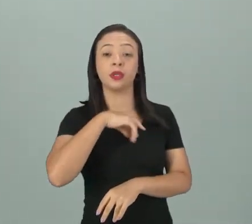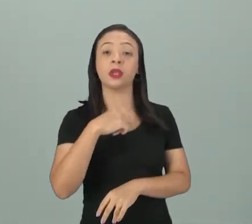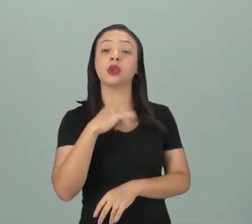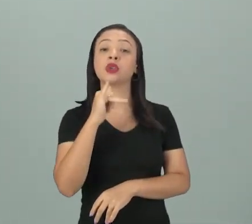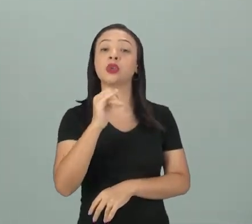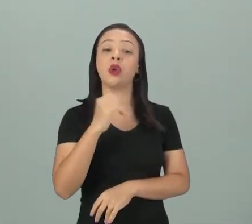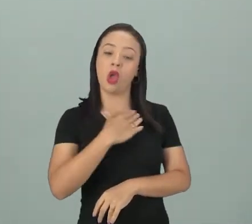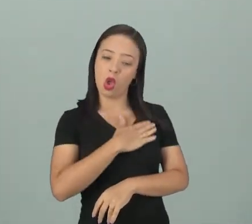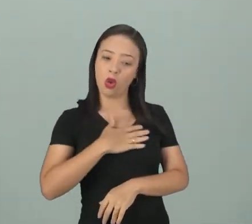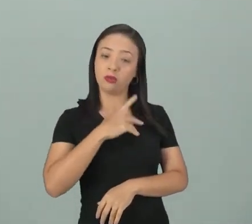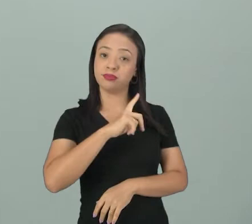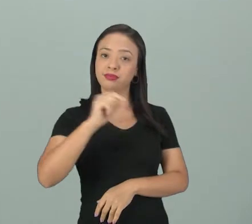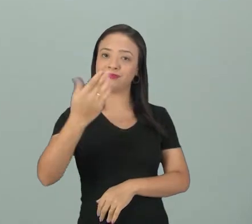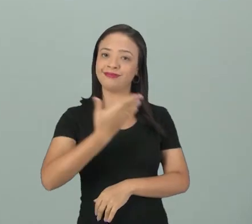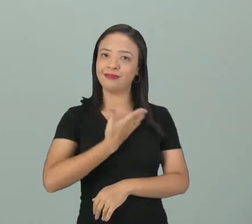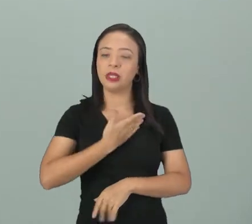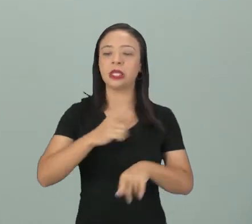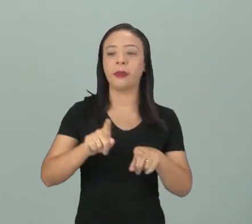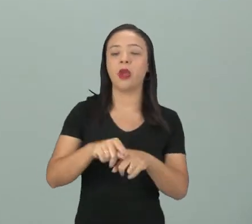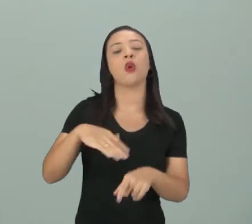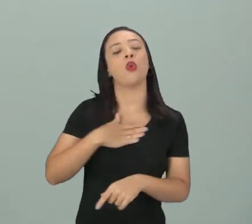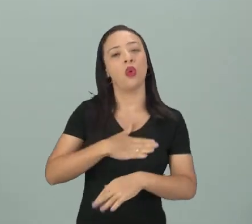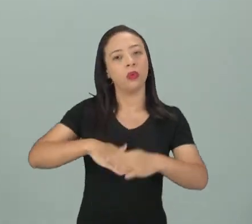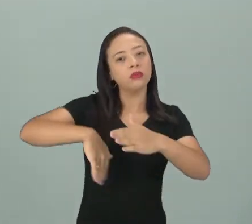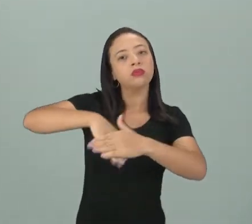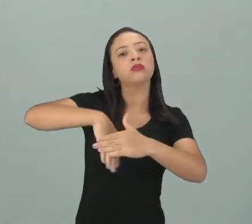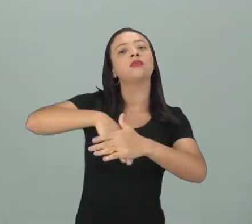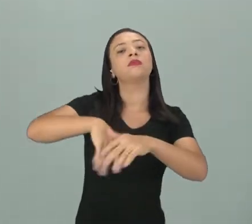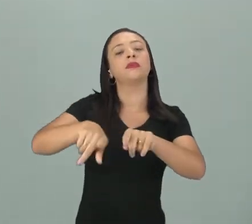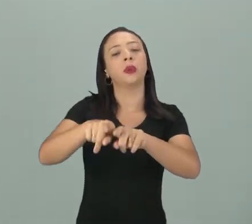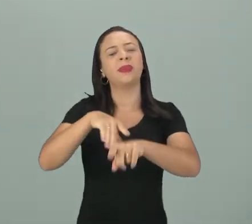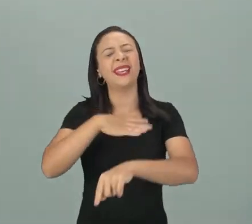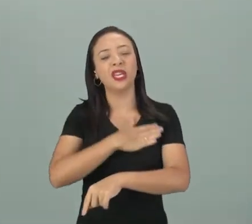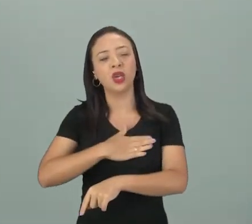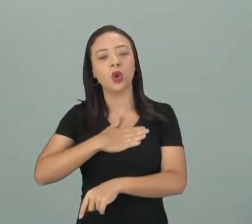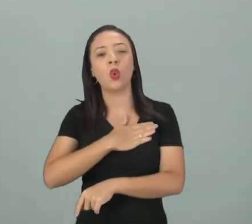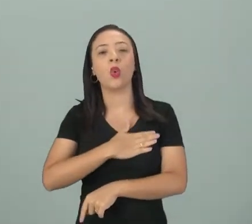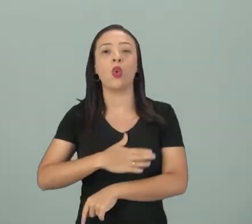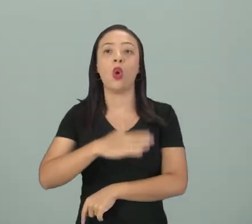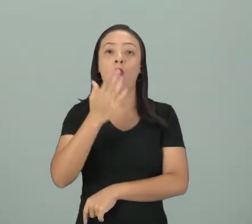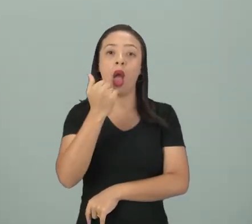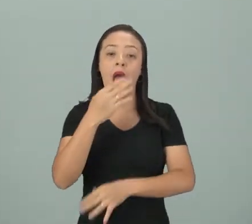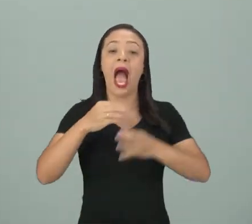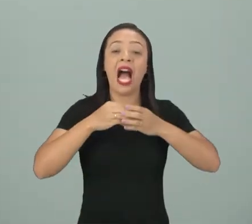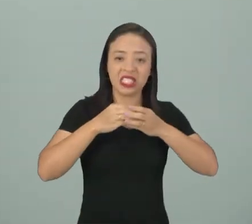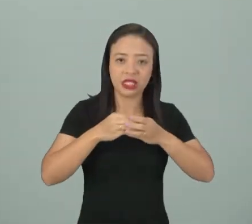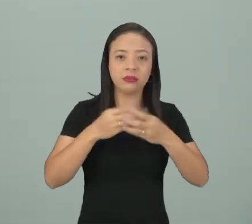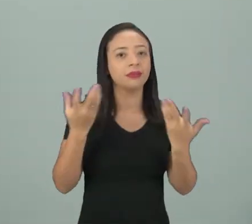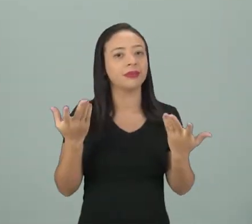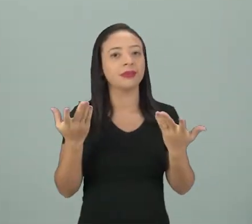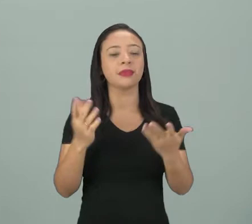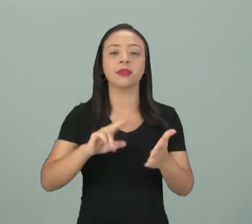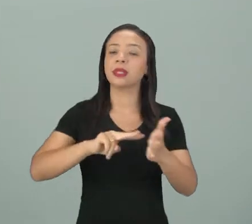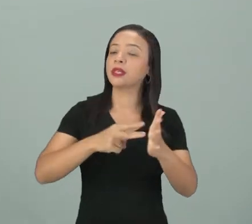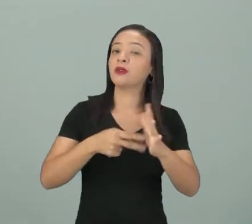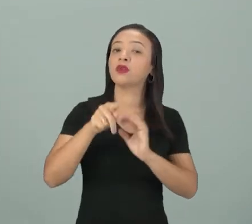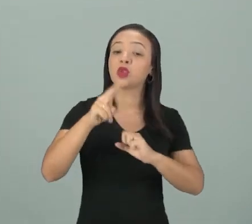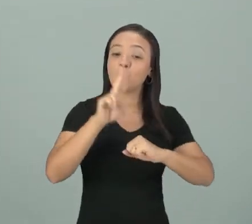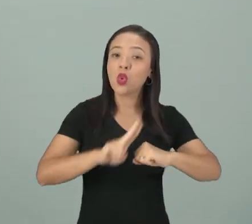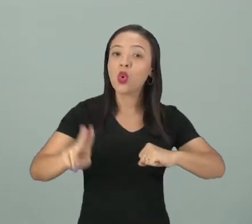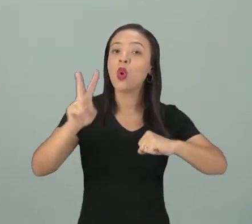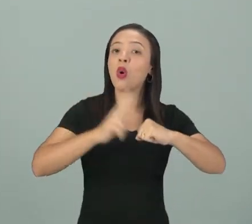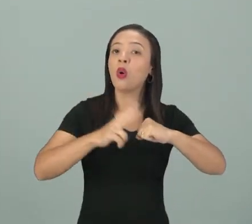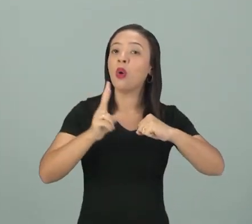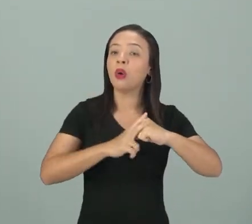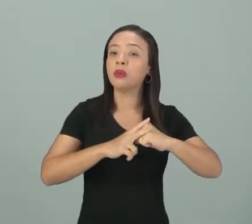gosto de sair com meus amigos, eu gosto de jogar futebol, eu gosto de comer hambúrguer, ou seja, você usa o verbo gostar,